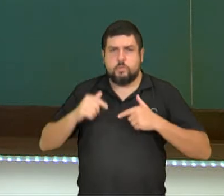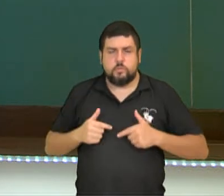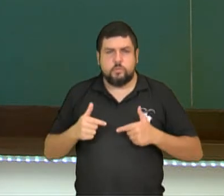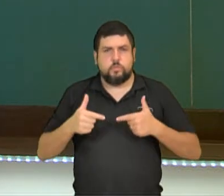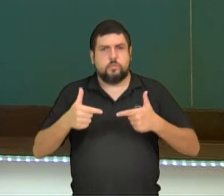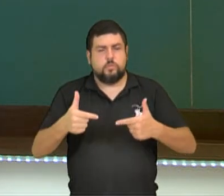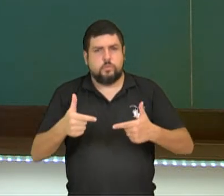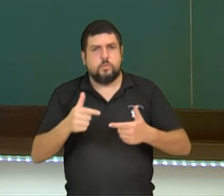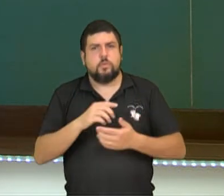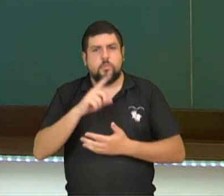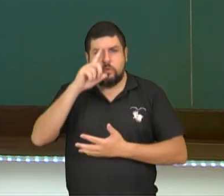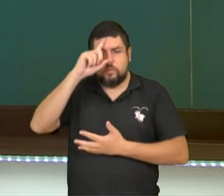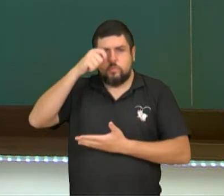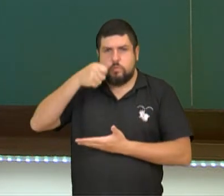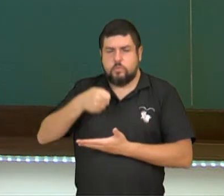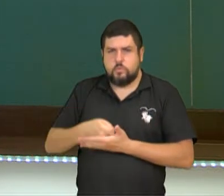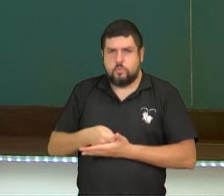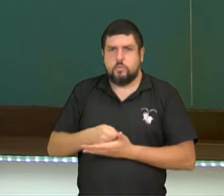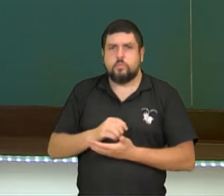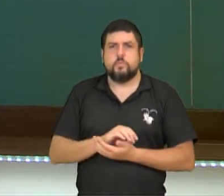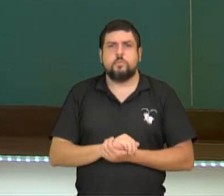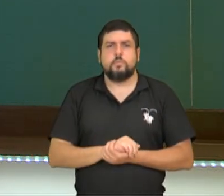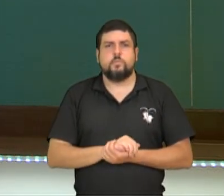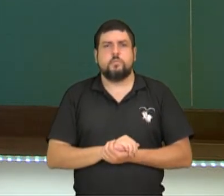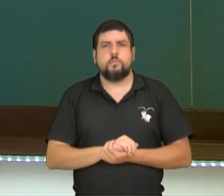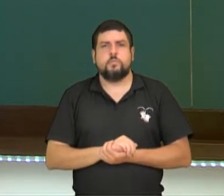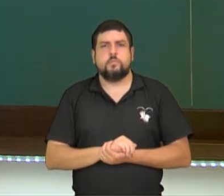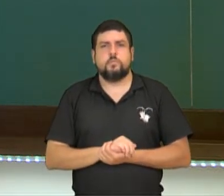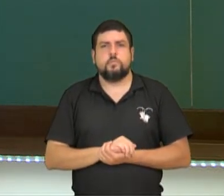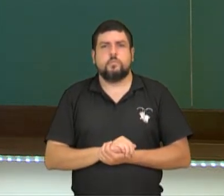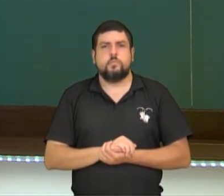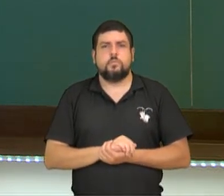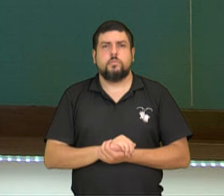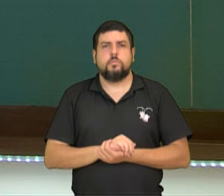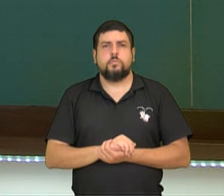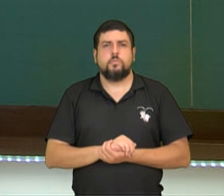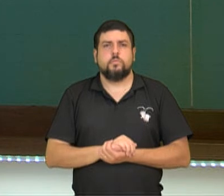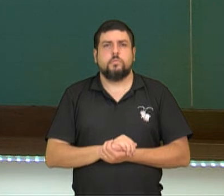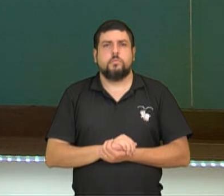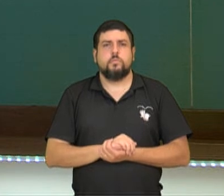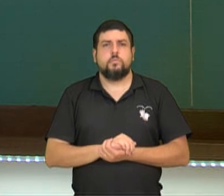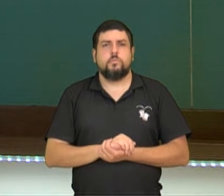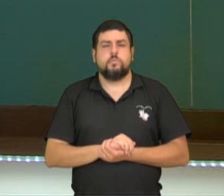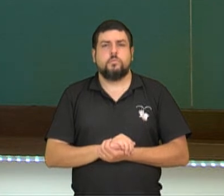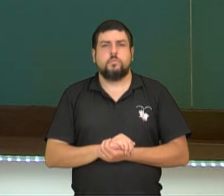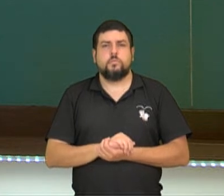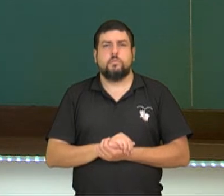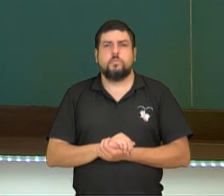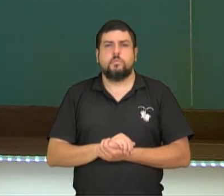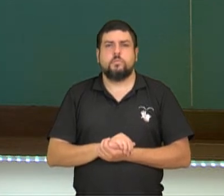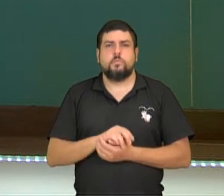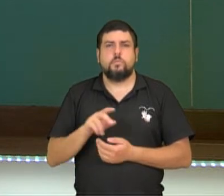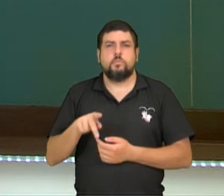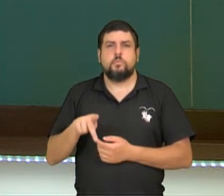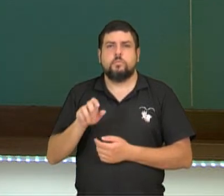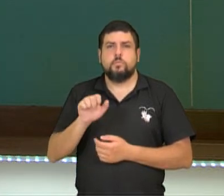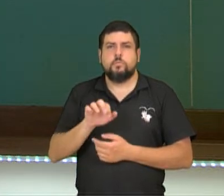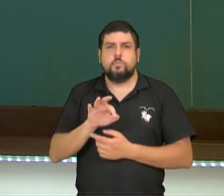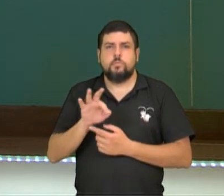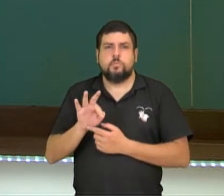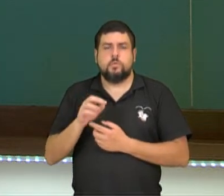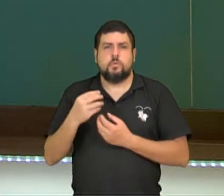de decisão sobre a forma de agir. Para Kant, nós precisamos nos libertar dos